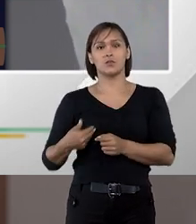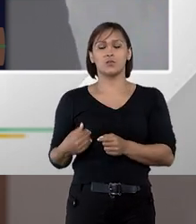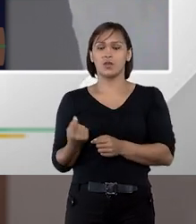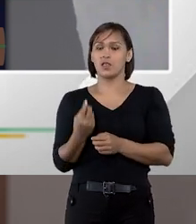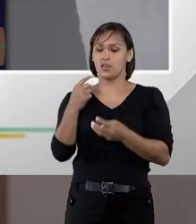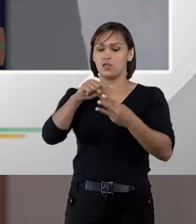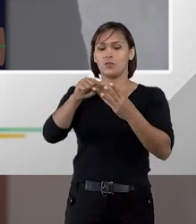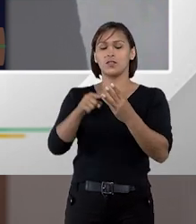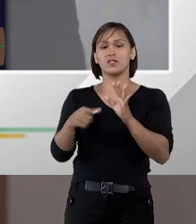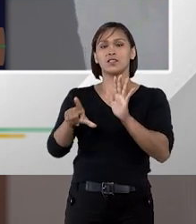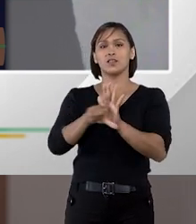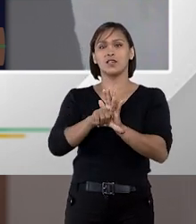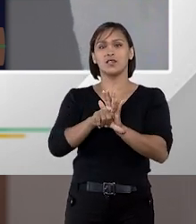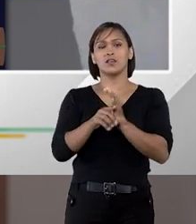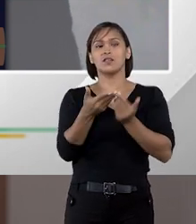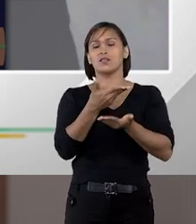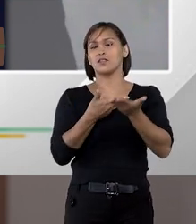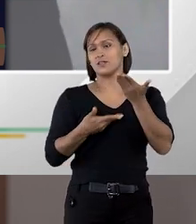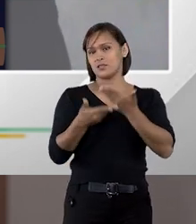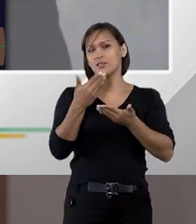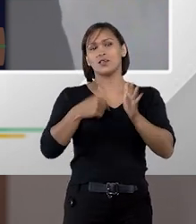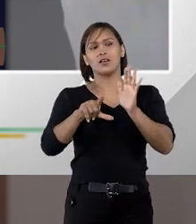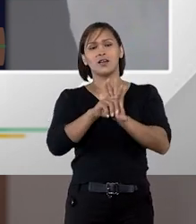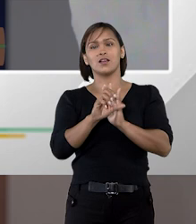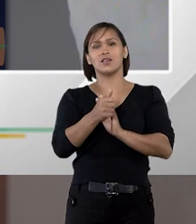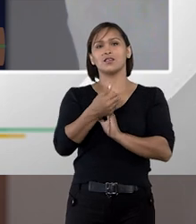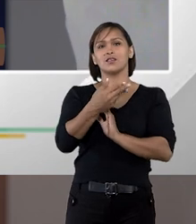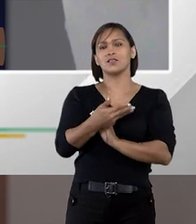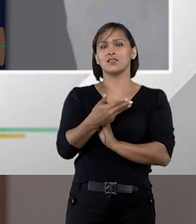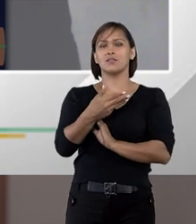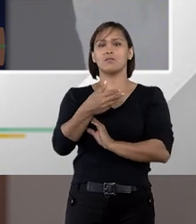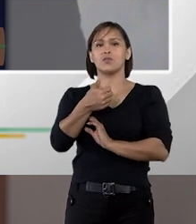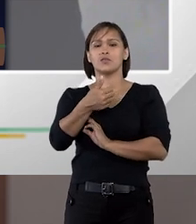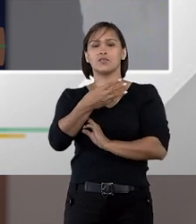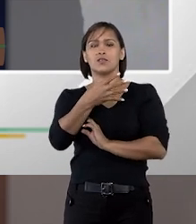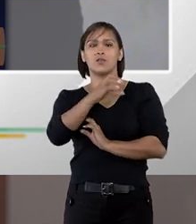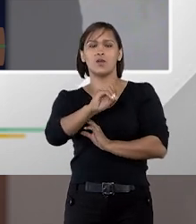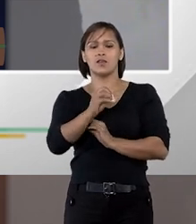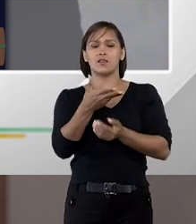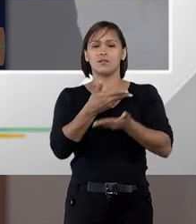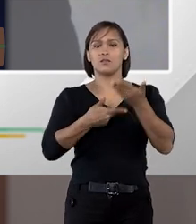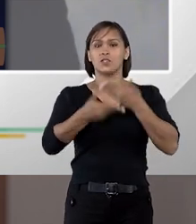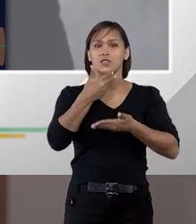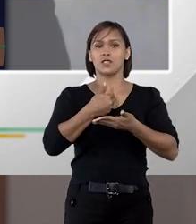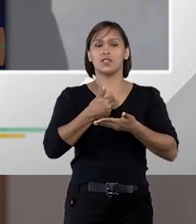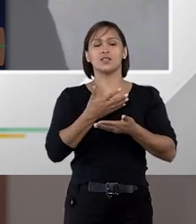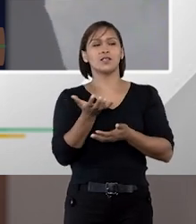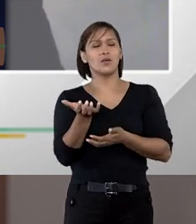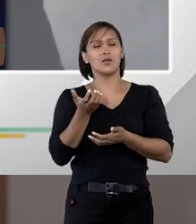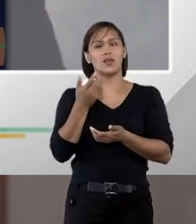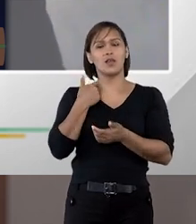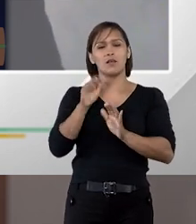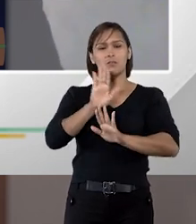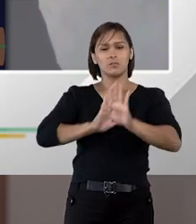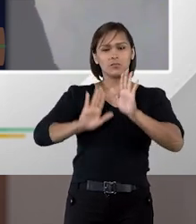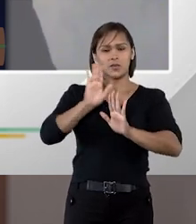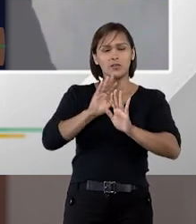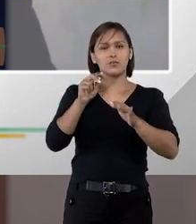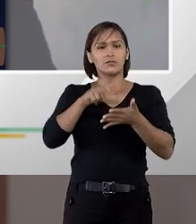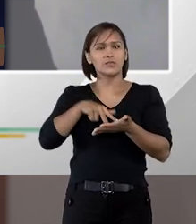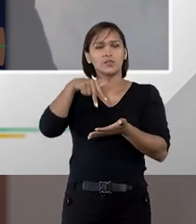e uma terceira lei desse ano é a lei de mediação a lei 13.140 que fala da mediação e prevê mediação e